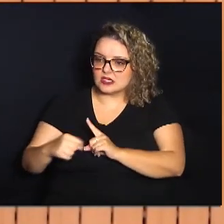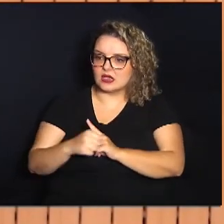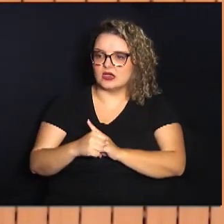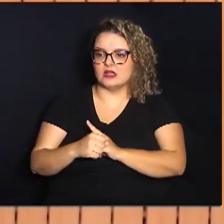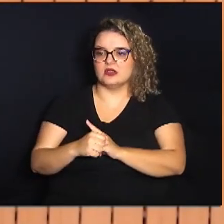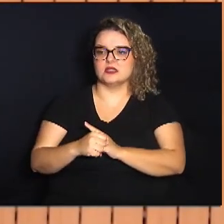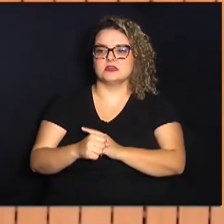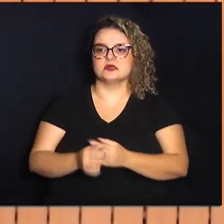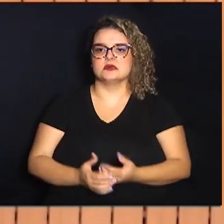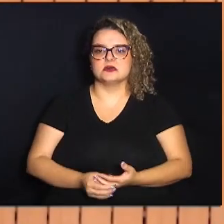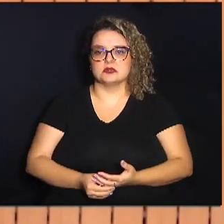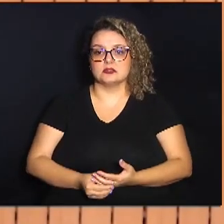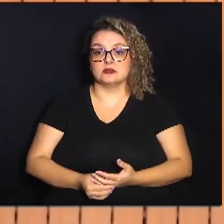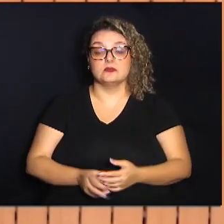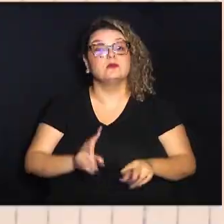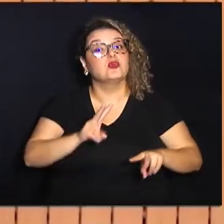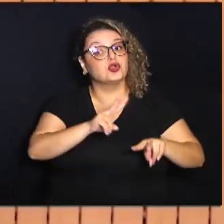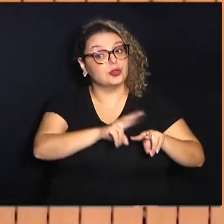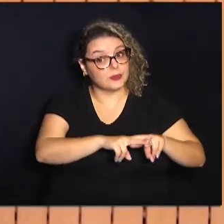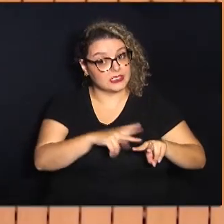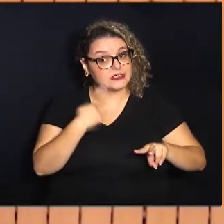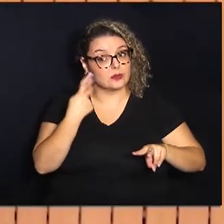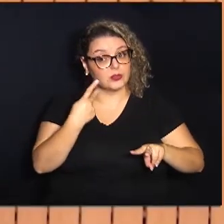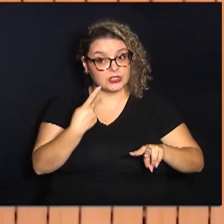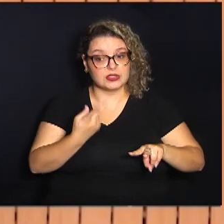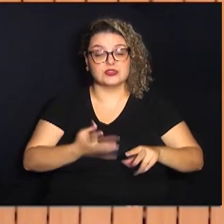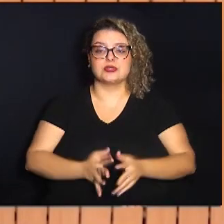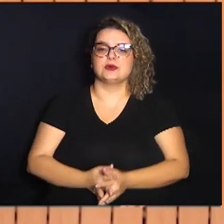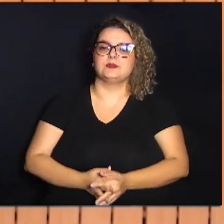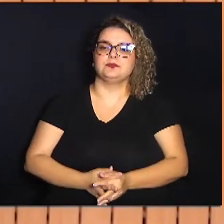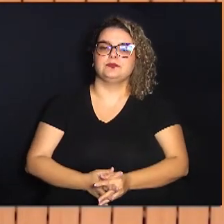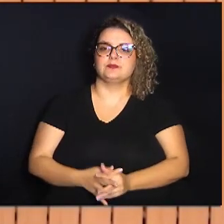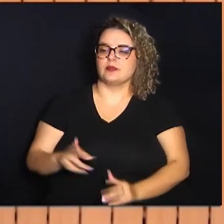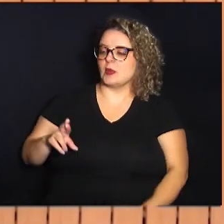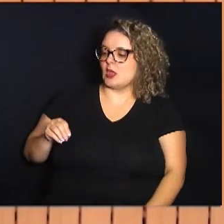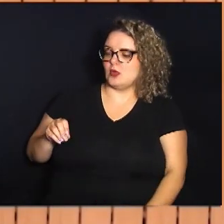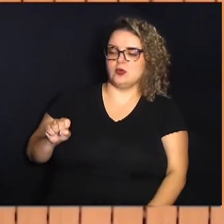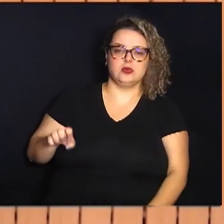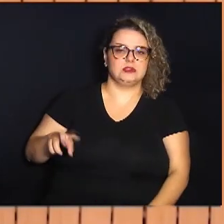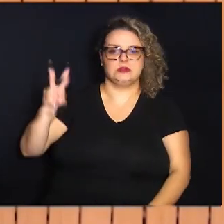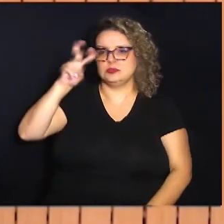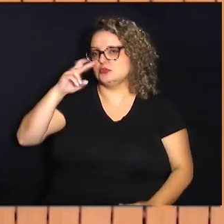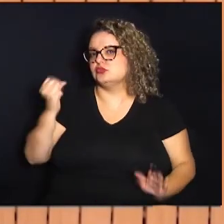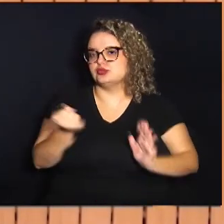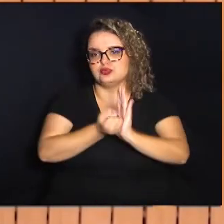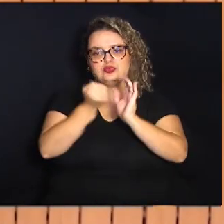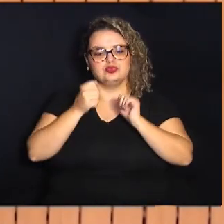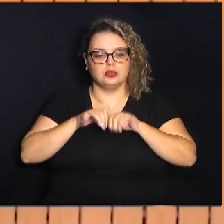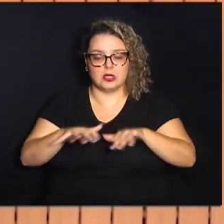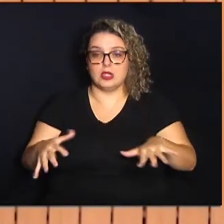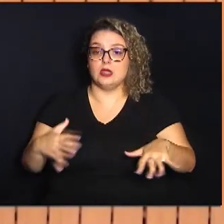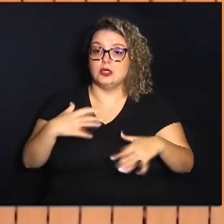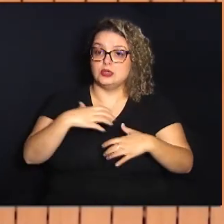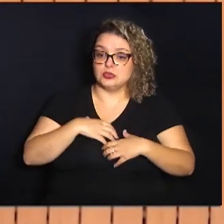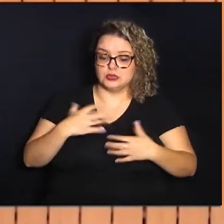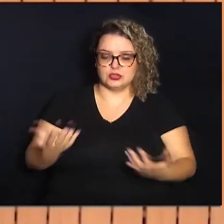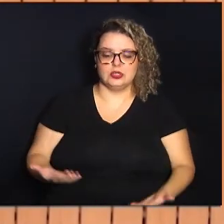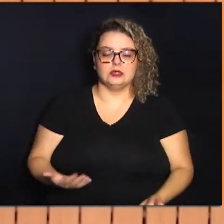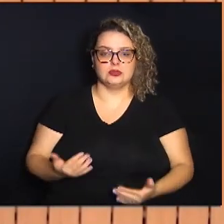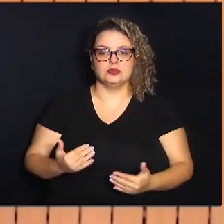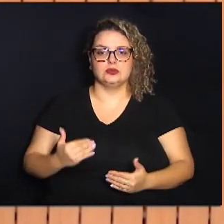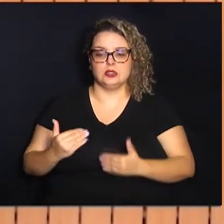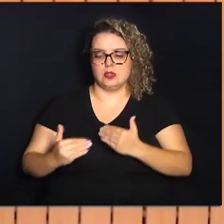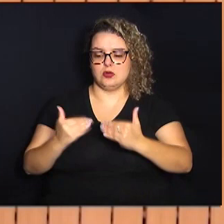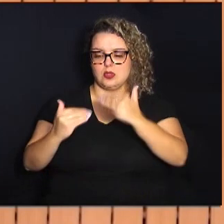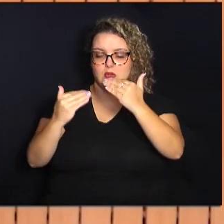foi presa política. A Rose deixou um legado tanto de formação de